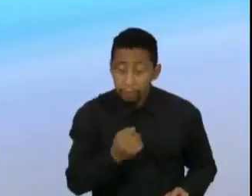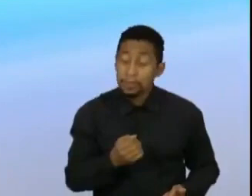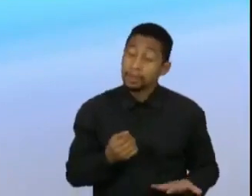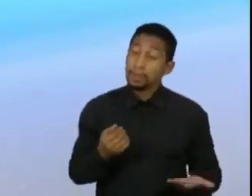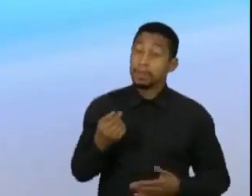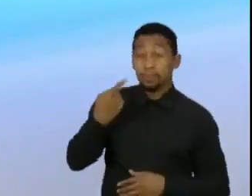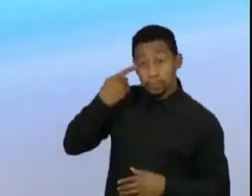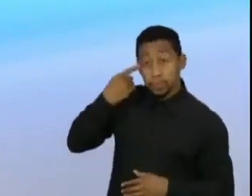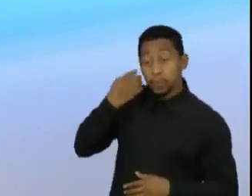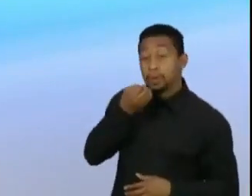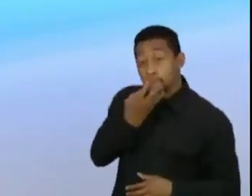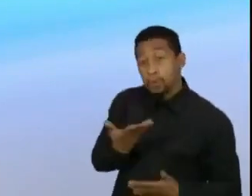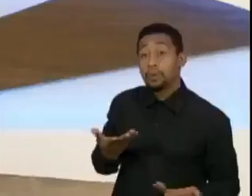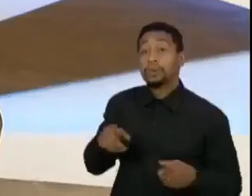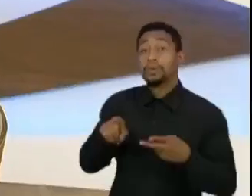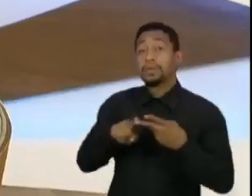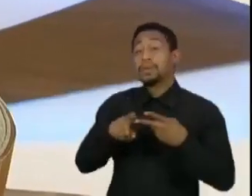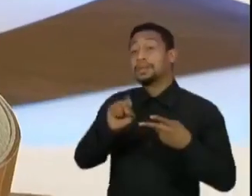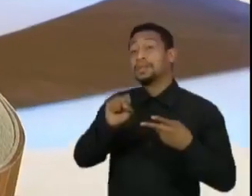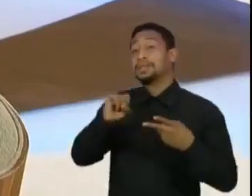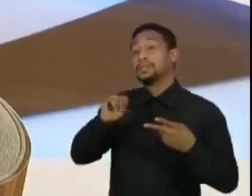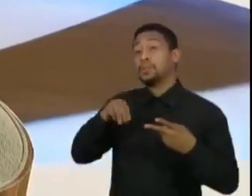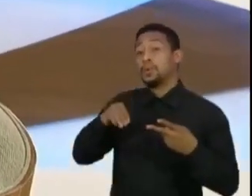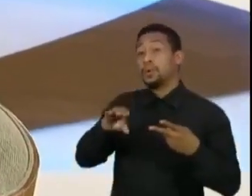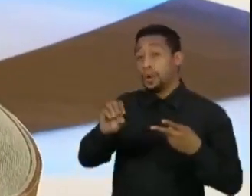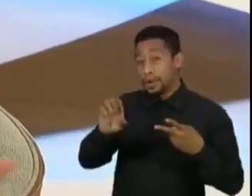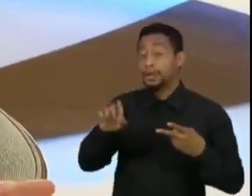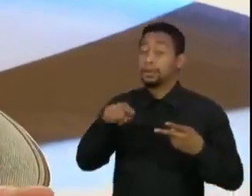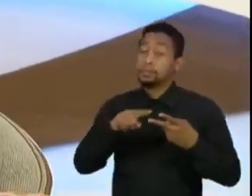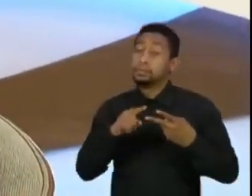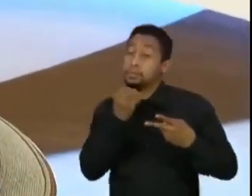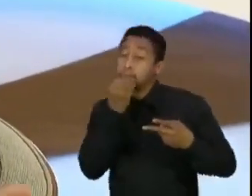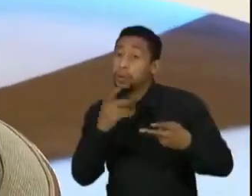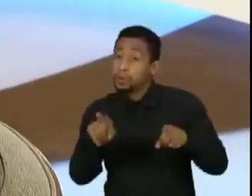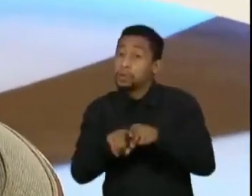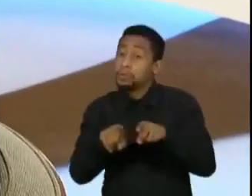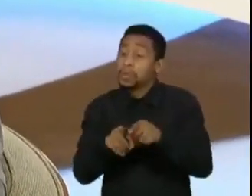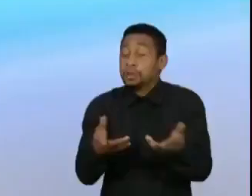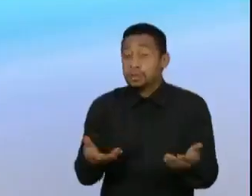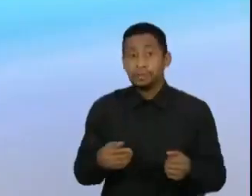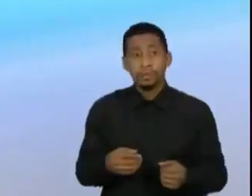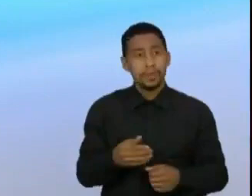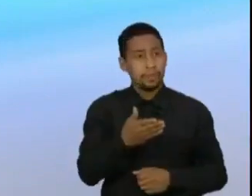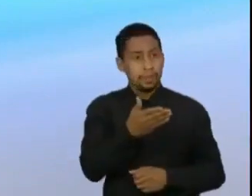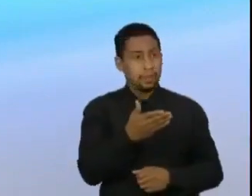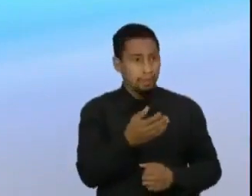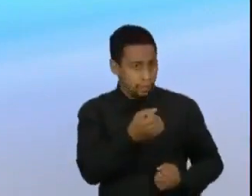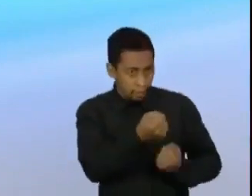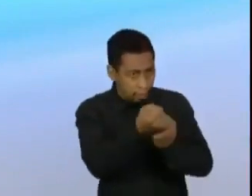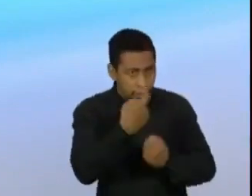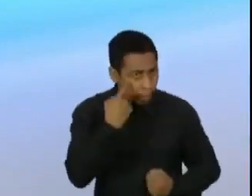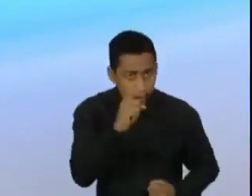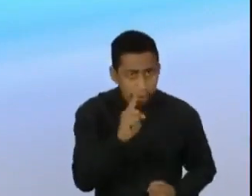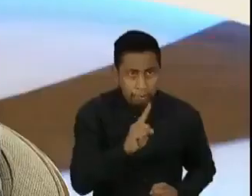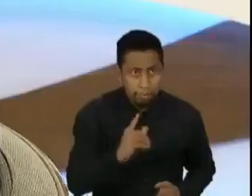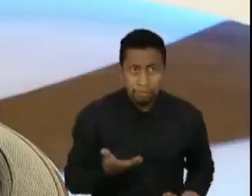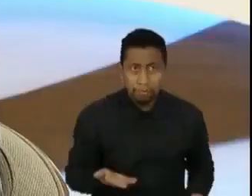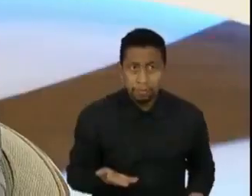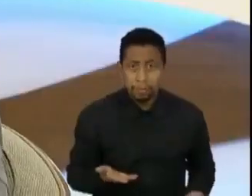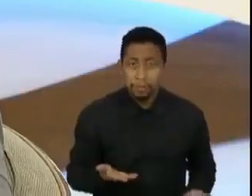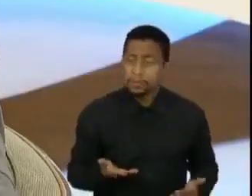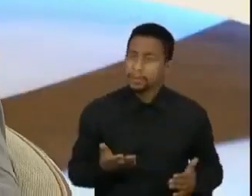é um bom nome, a Simone Tebbit é um bom nome, tem vários nomes, mas é isso a gente fala de nome agora. O senhor apoio ao João Dória não está garantido de forma nenhuma.